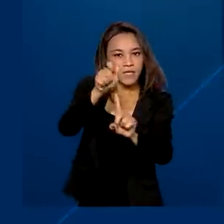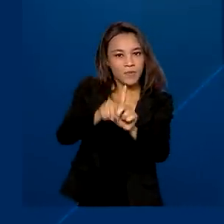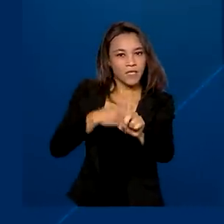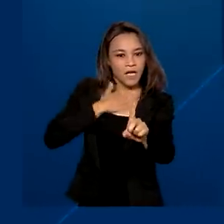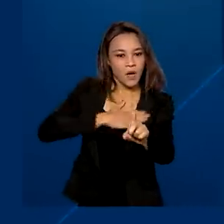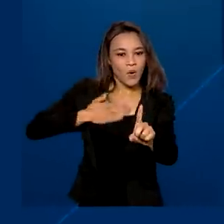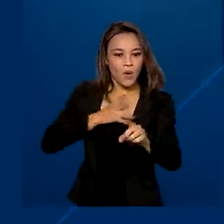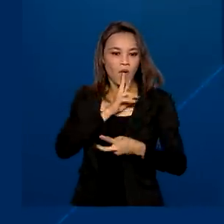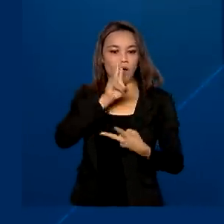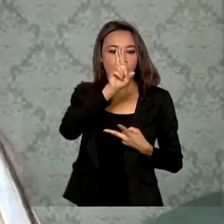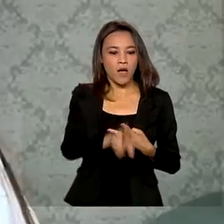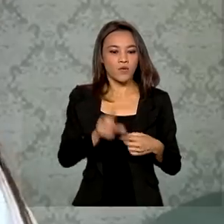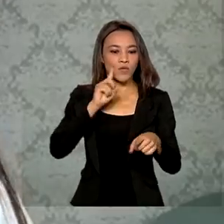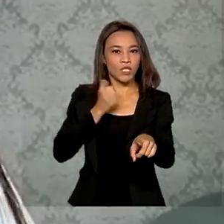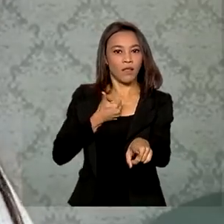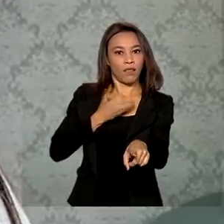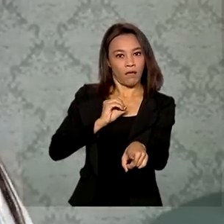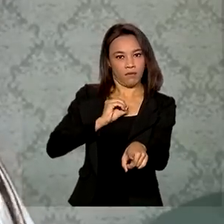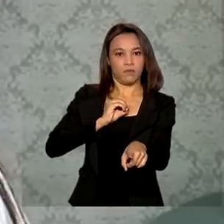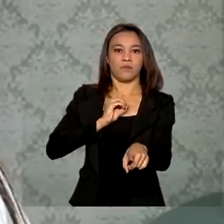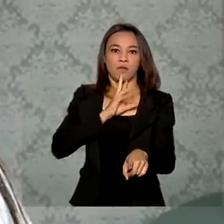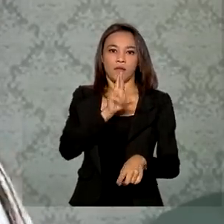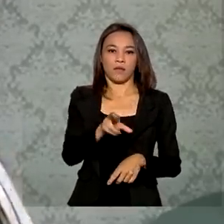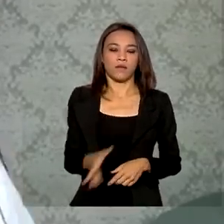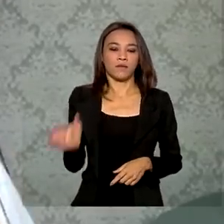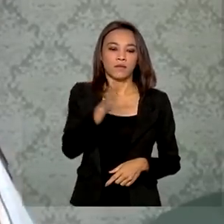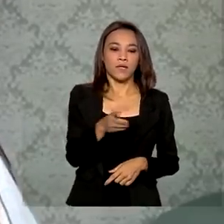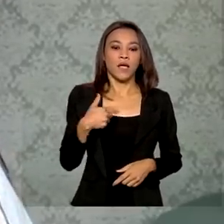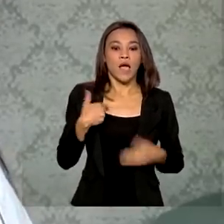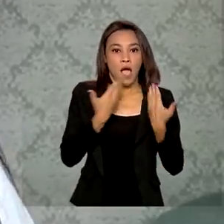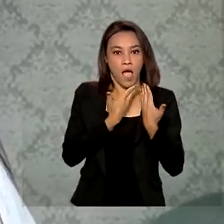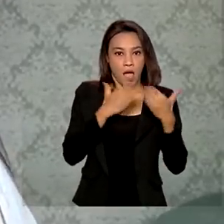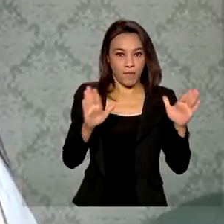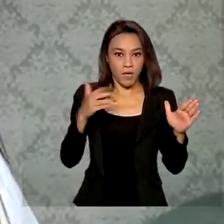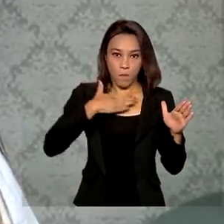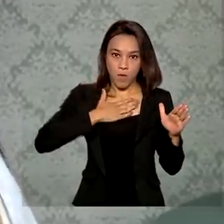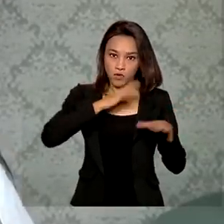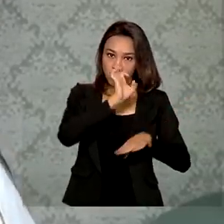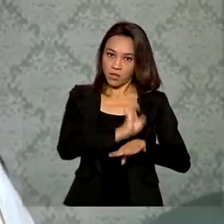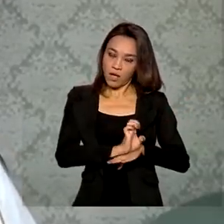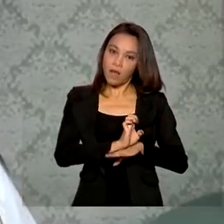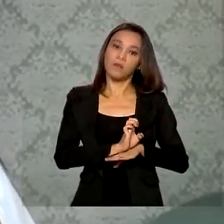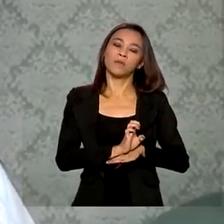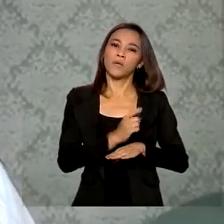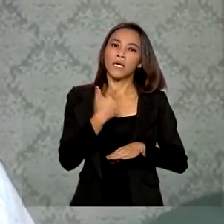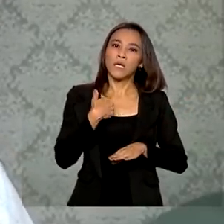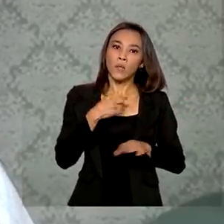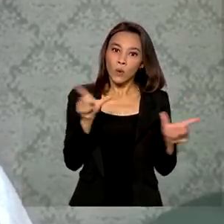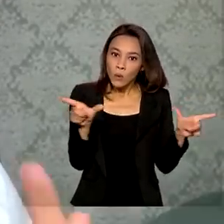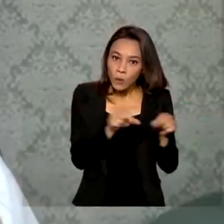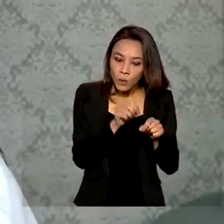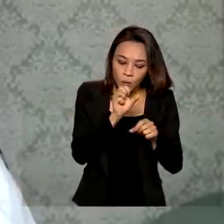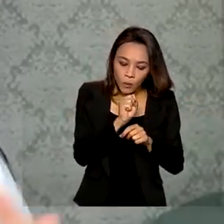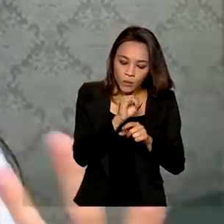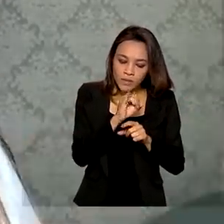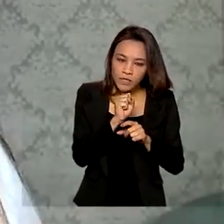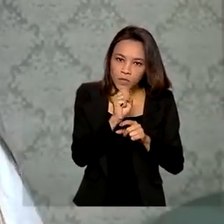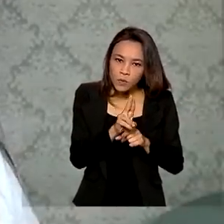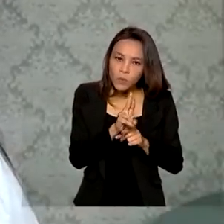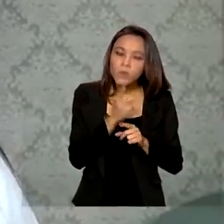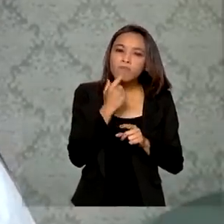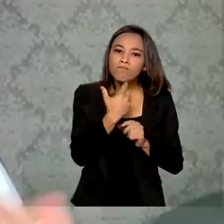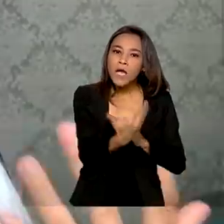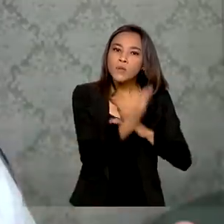sai no dia 10. Apesar de não abrir vaga para o curso que eu quero aqui no meu estado, o Sisu possibilita eu entrar em outras